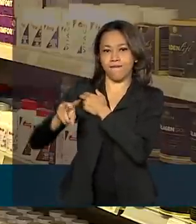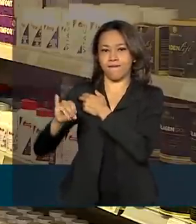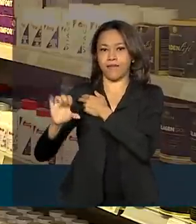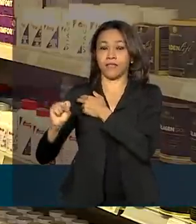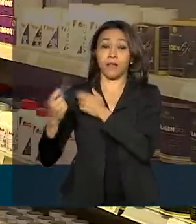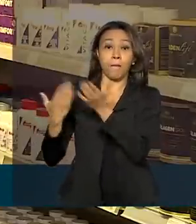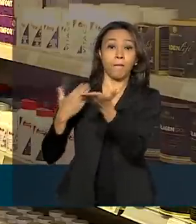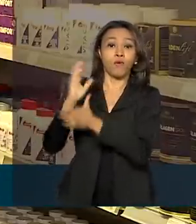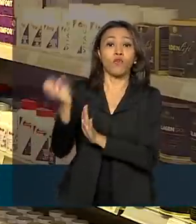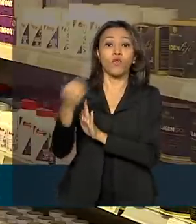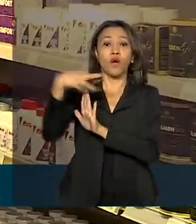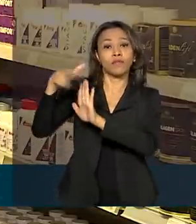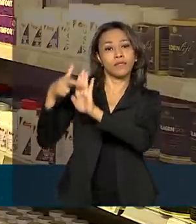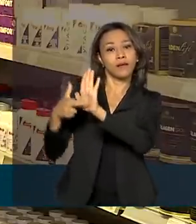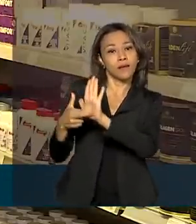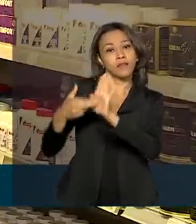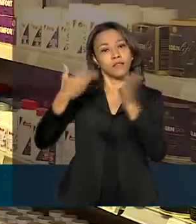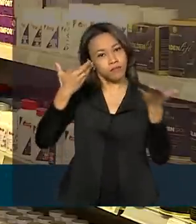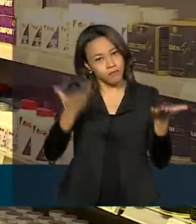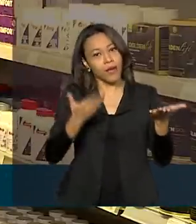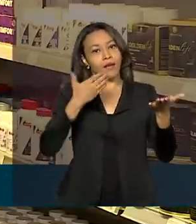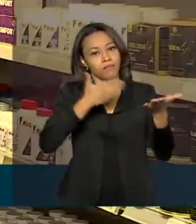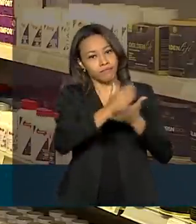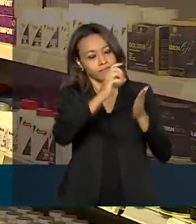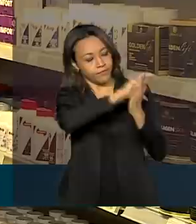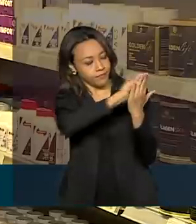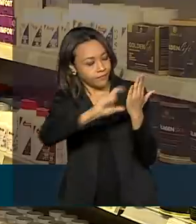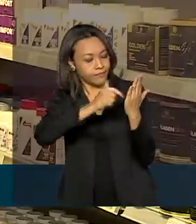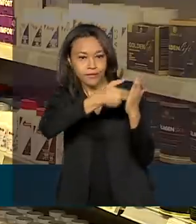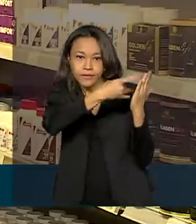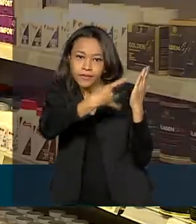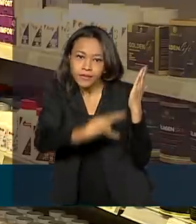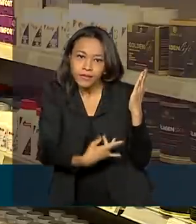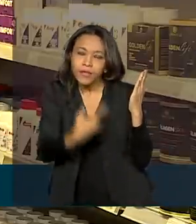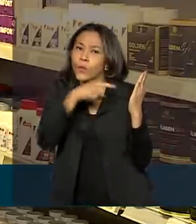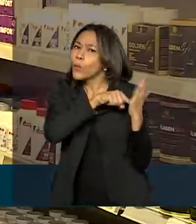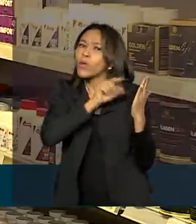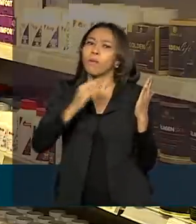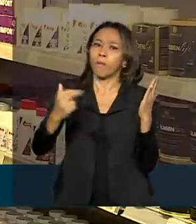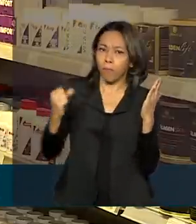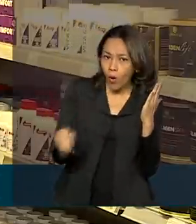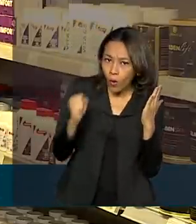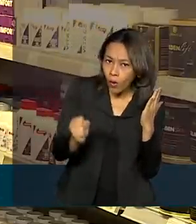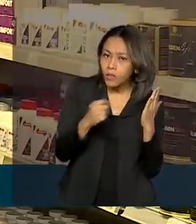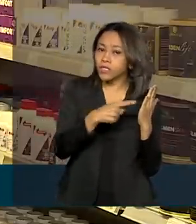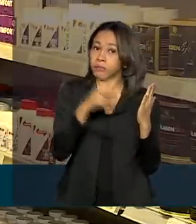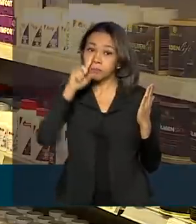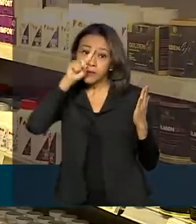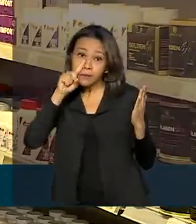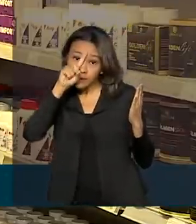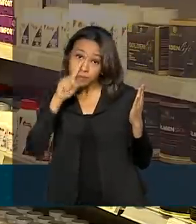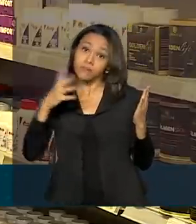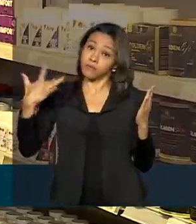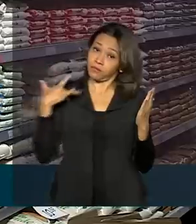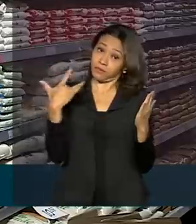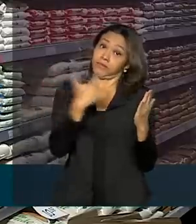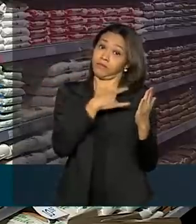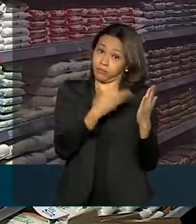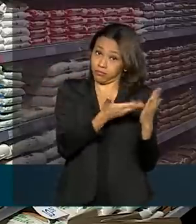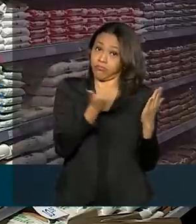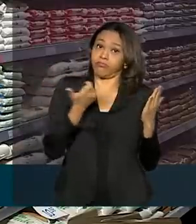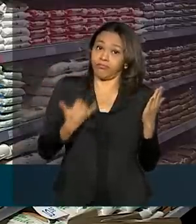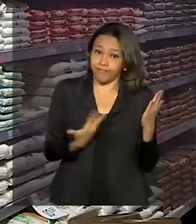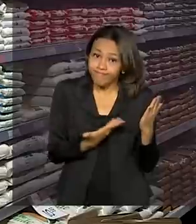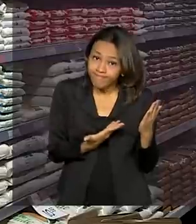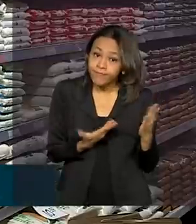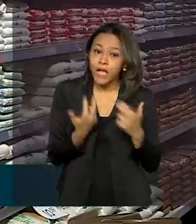normas para a rotulagem dos alimentos. A ideia é visualizar nos produtos o que pode trazer mais risco para a saúde. A